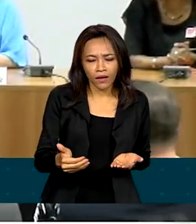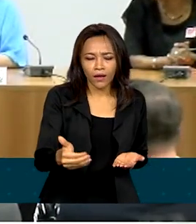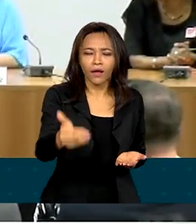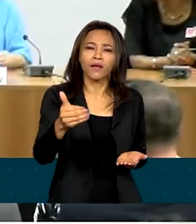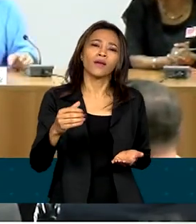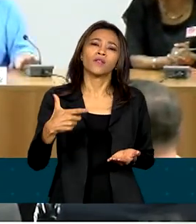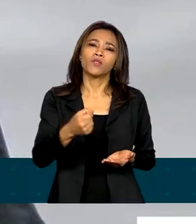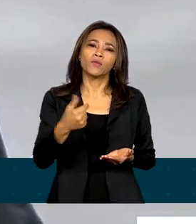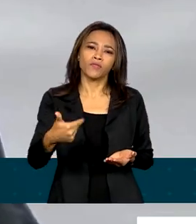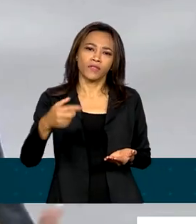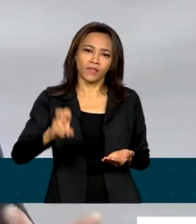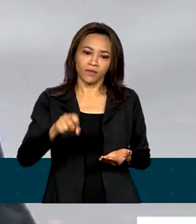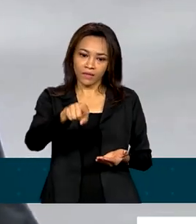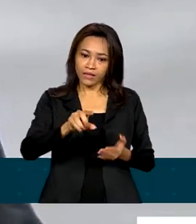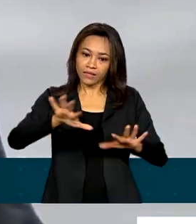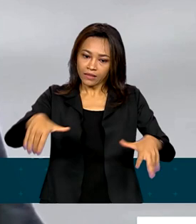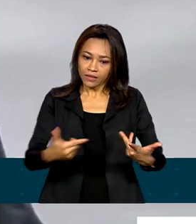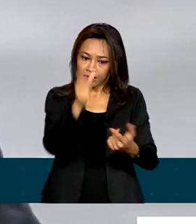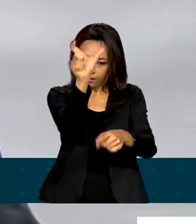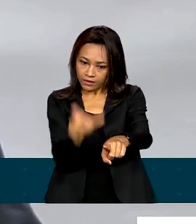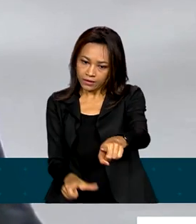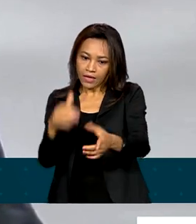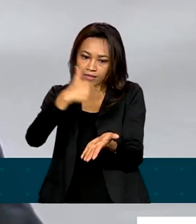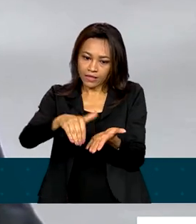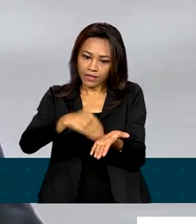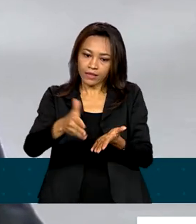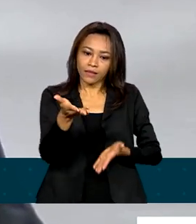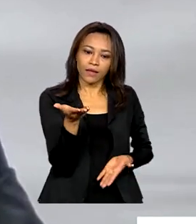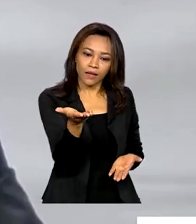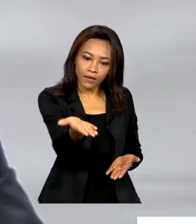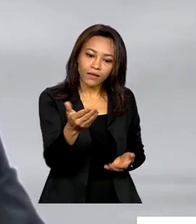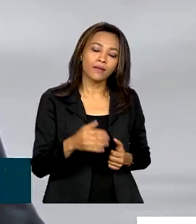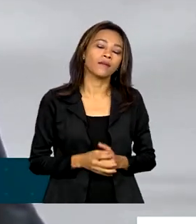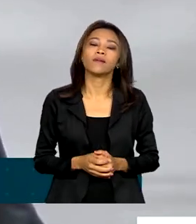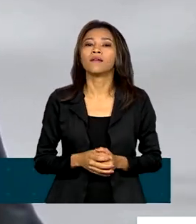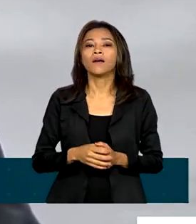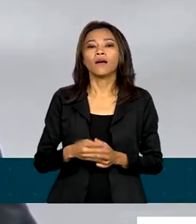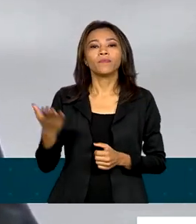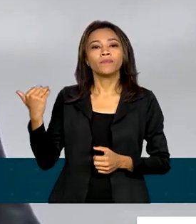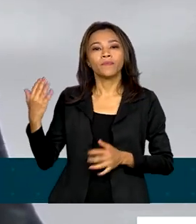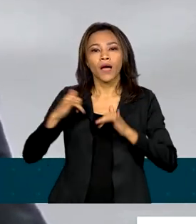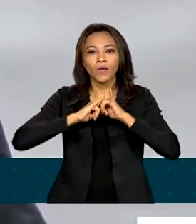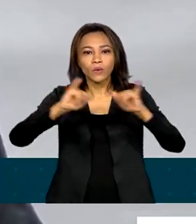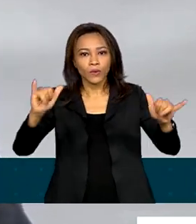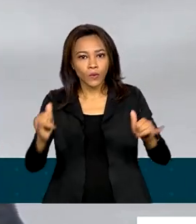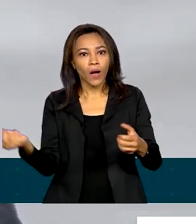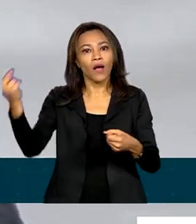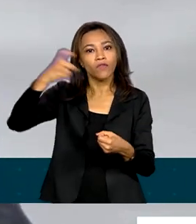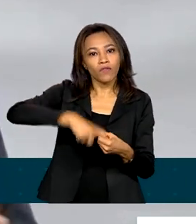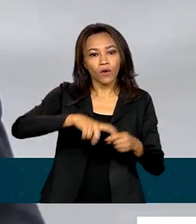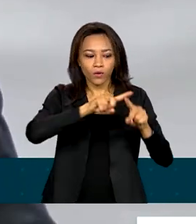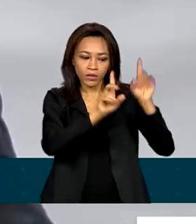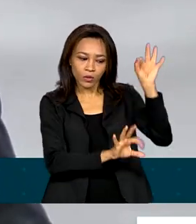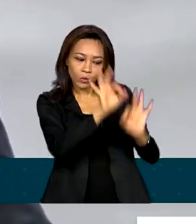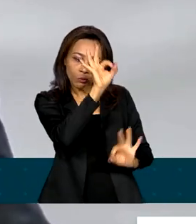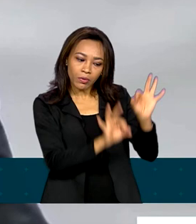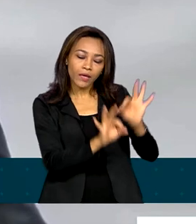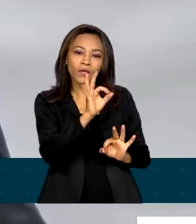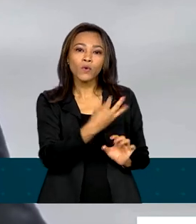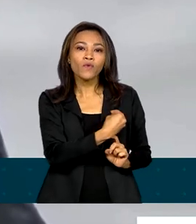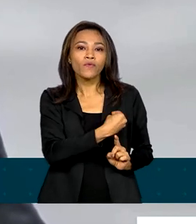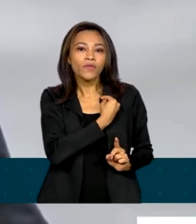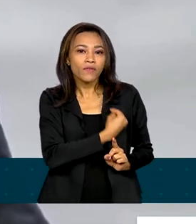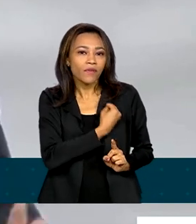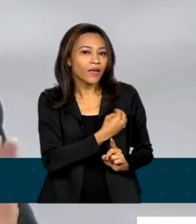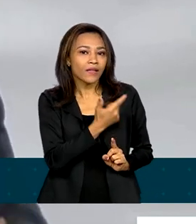Durante a cerimônia, a secretária do colegiado, Ana Paula Feminela, anunciou a retomada do plano Viver Sem Limite. O